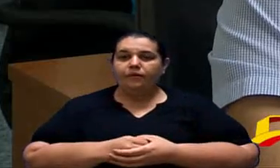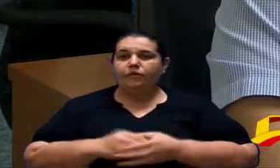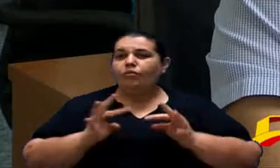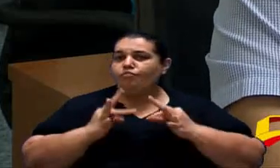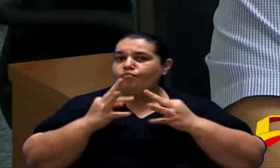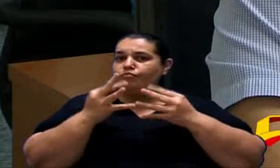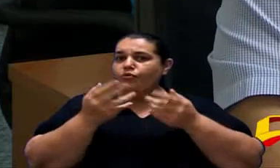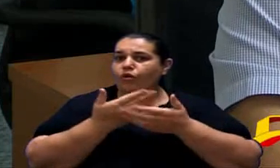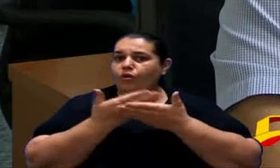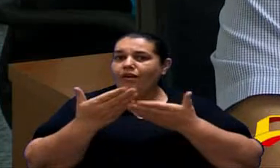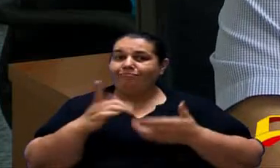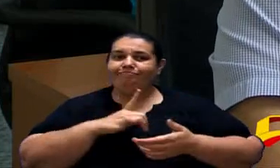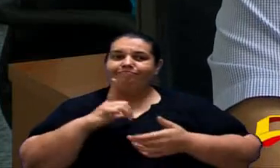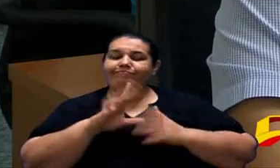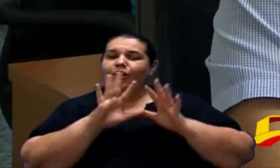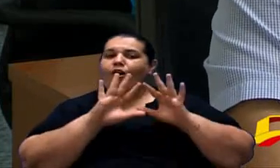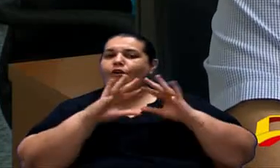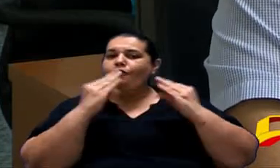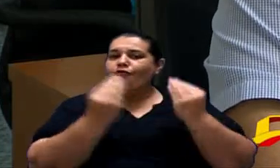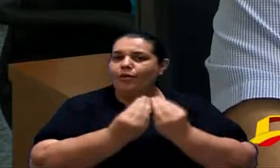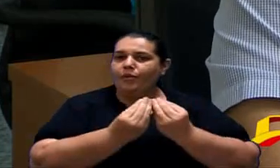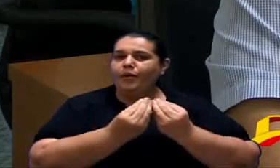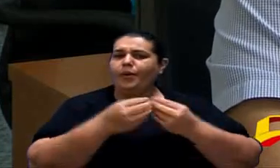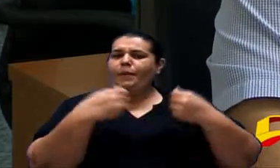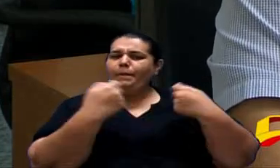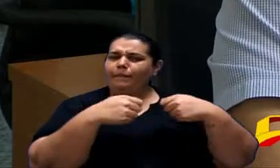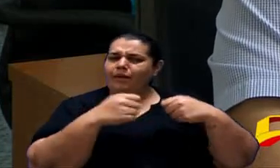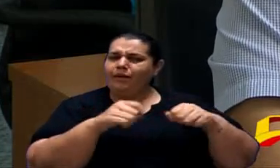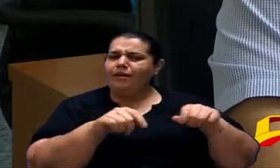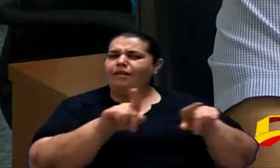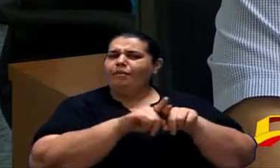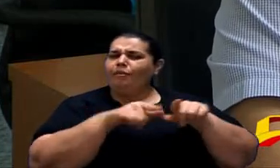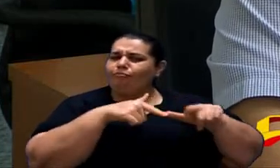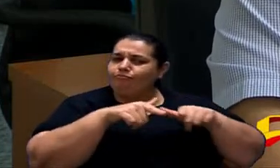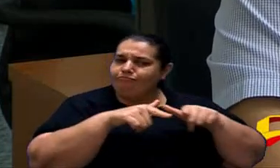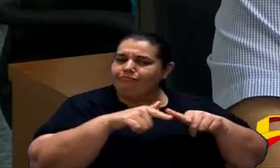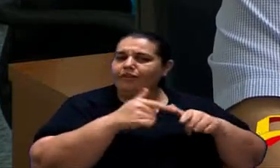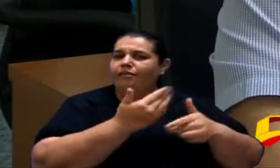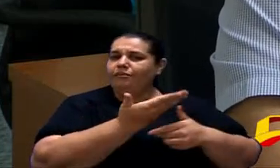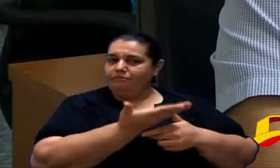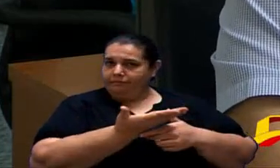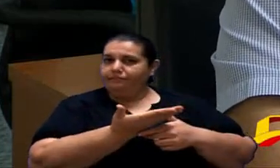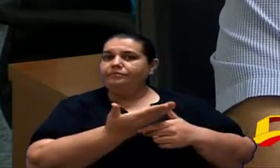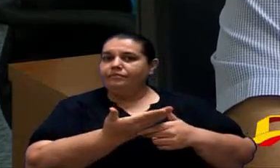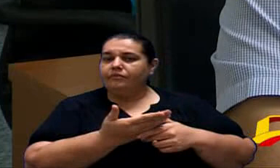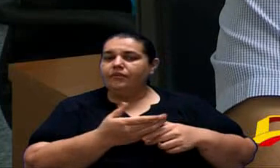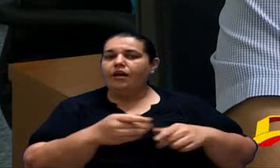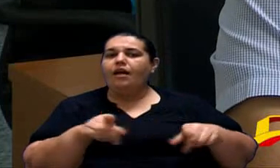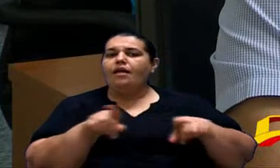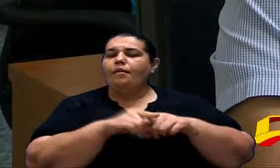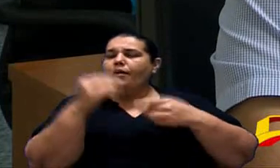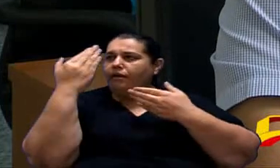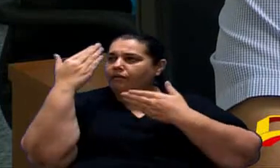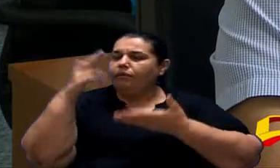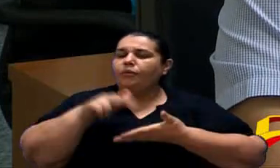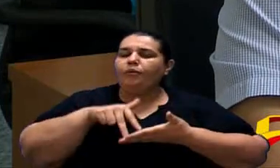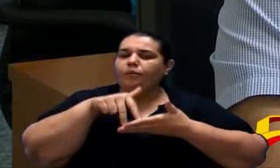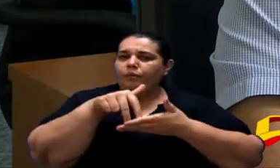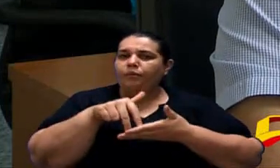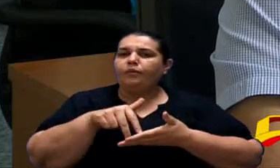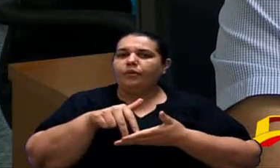todos que estão lá tem família que dependem deles também e eu quero agradecer pelo apoio de vocês